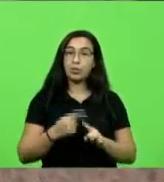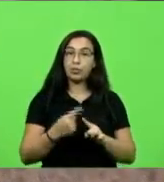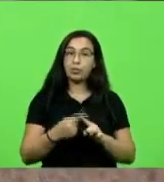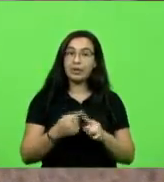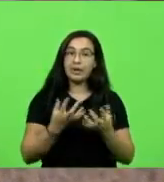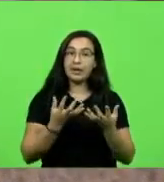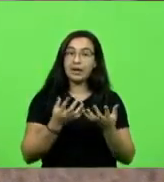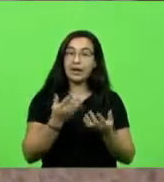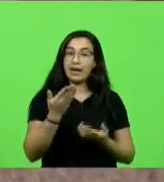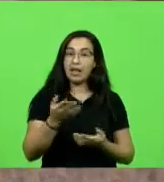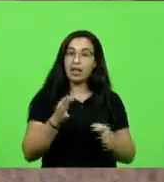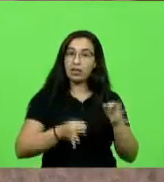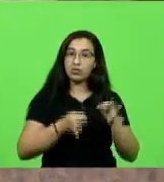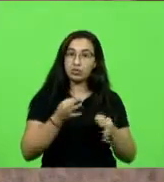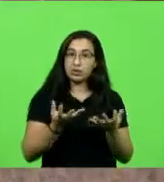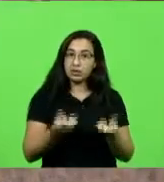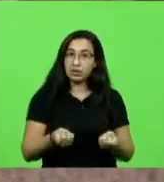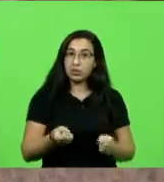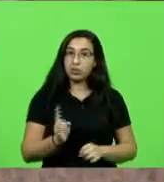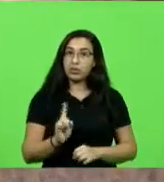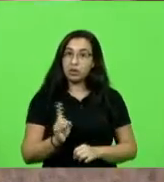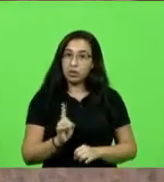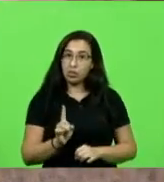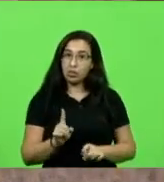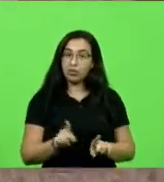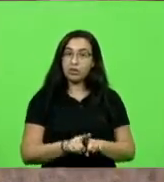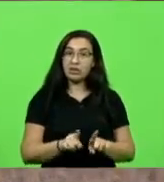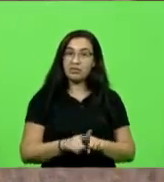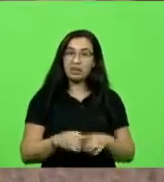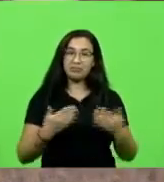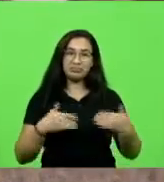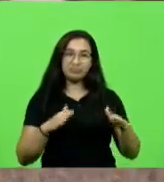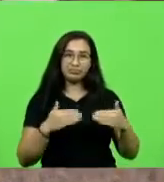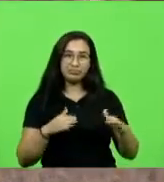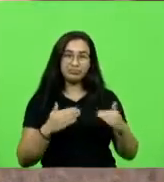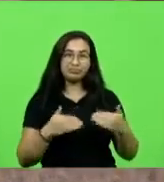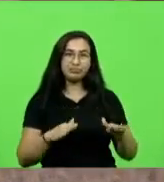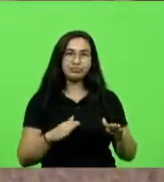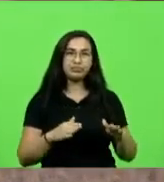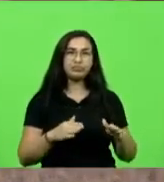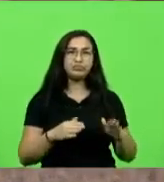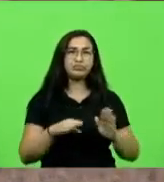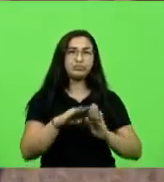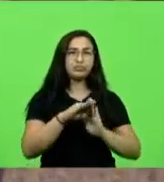parte da juíza, também do relaxamento da revogação das medidas cautelares.